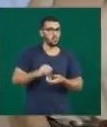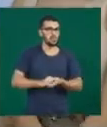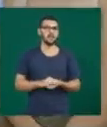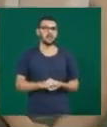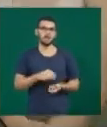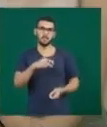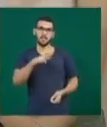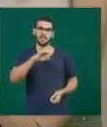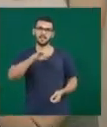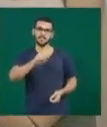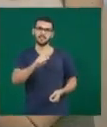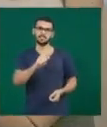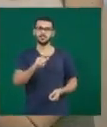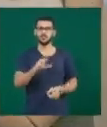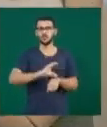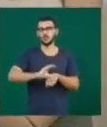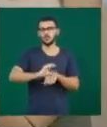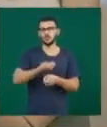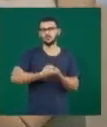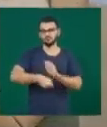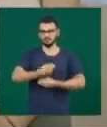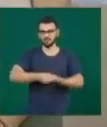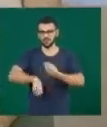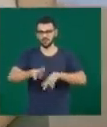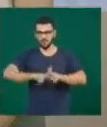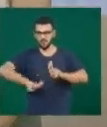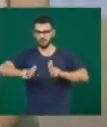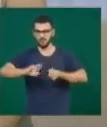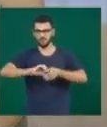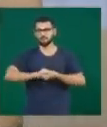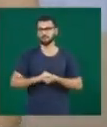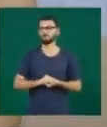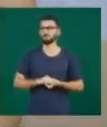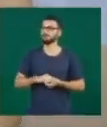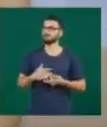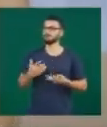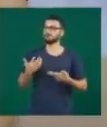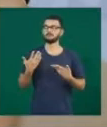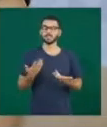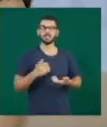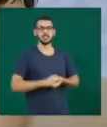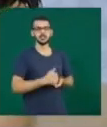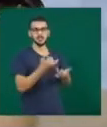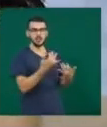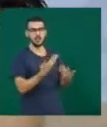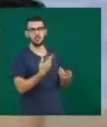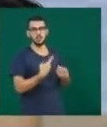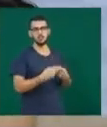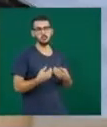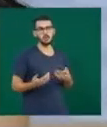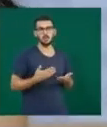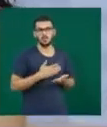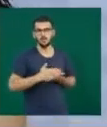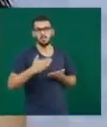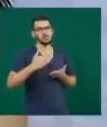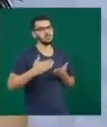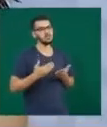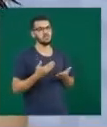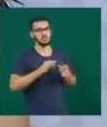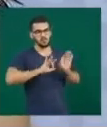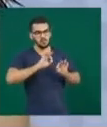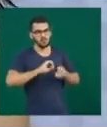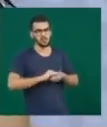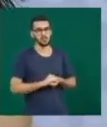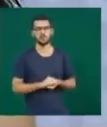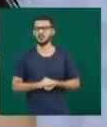Marília Mello. Ela é estudante do curso de administração da UFU. Marília, conta pra gente como surgiu esse projeto. Então, o projeto foi